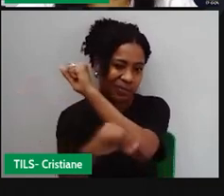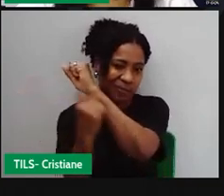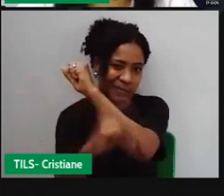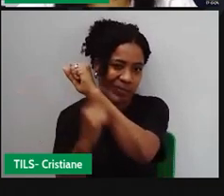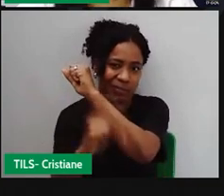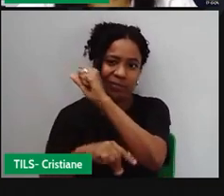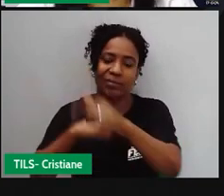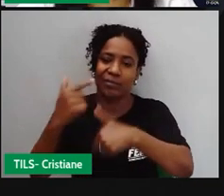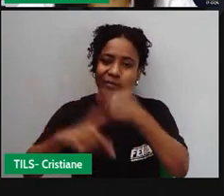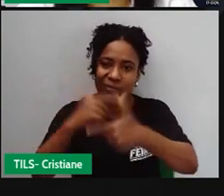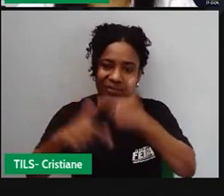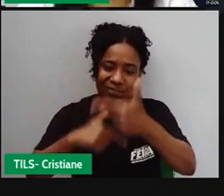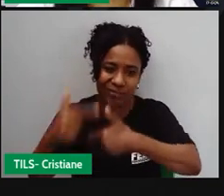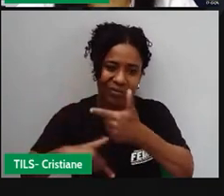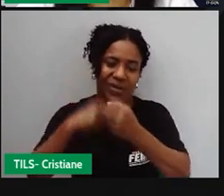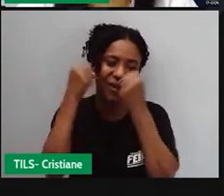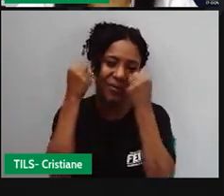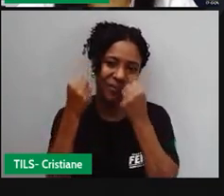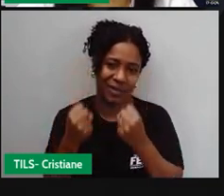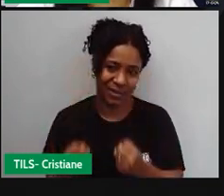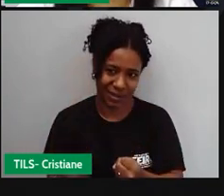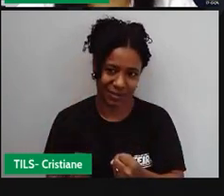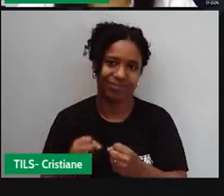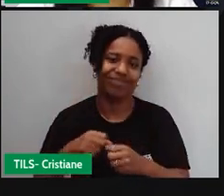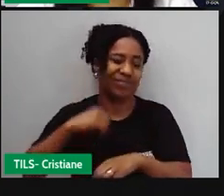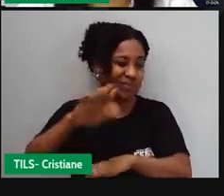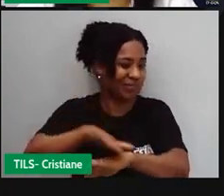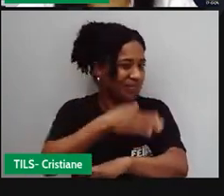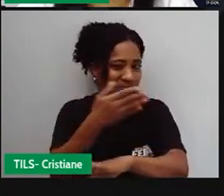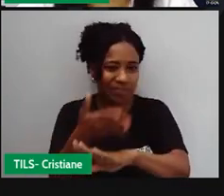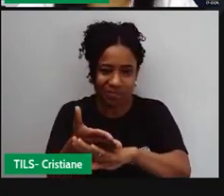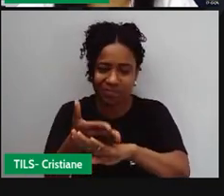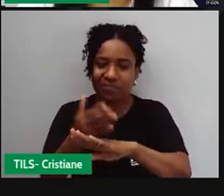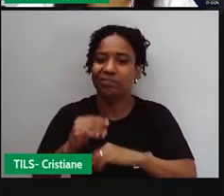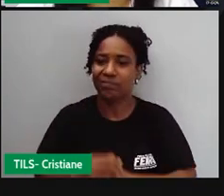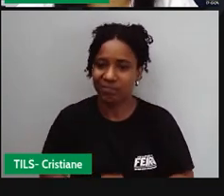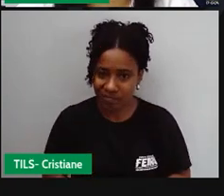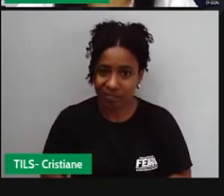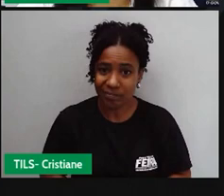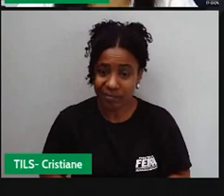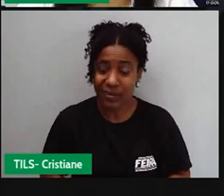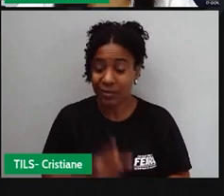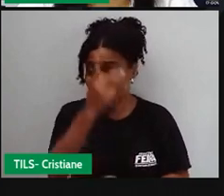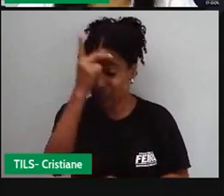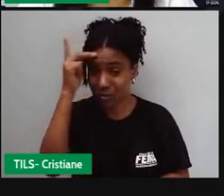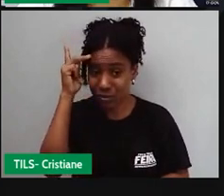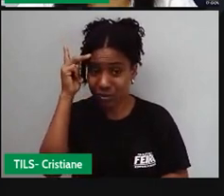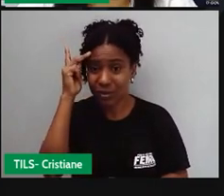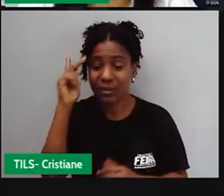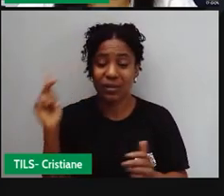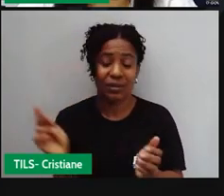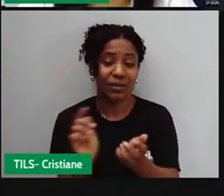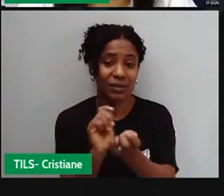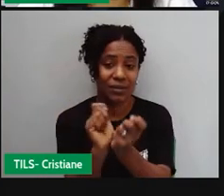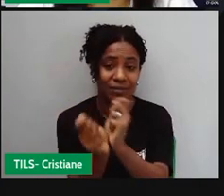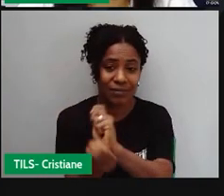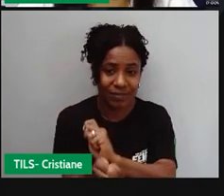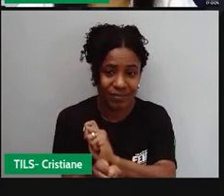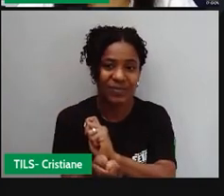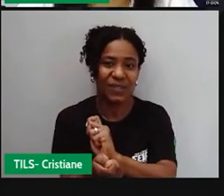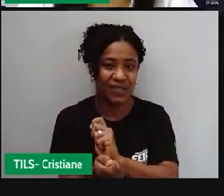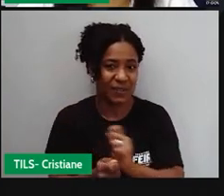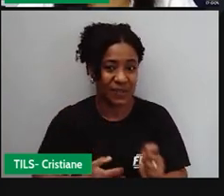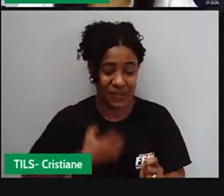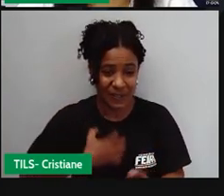manter seu poder e produzir cada vez mais. E isso fazia com que muitos escravos se rebelassem e